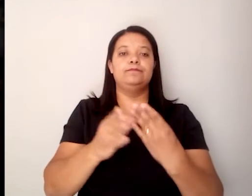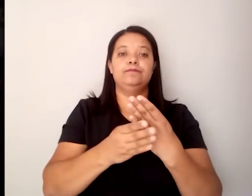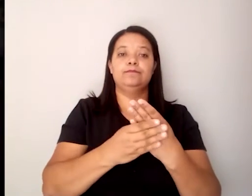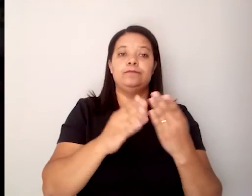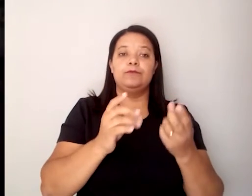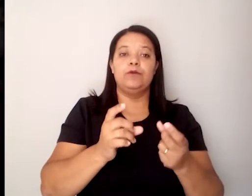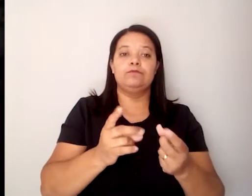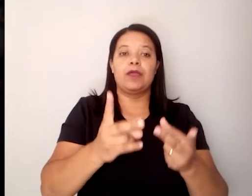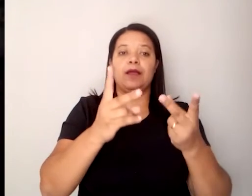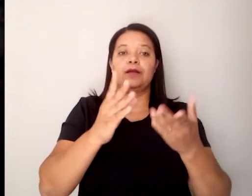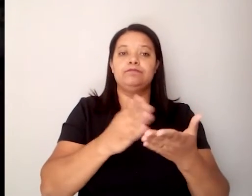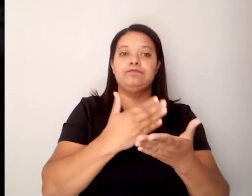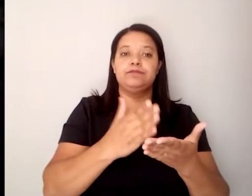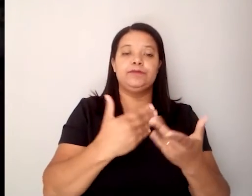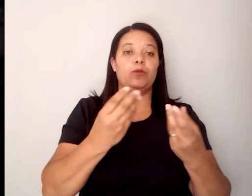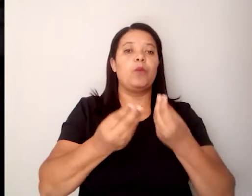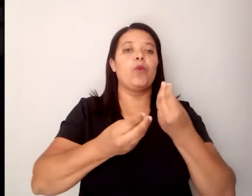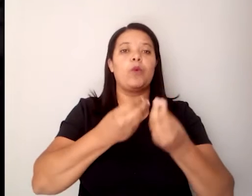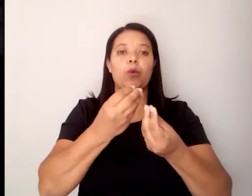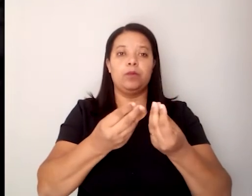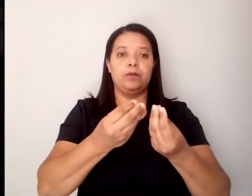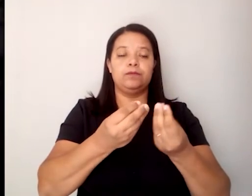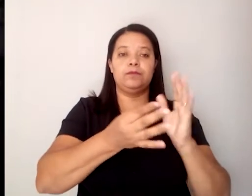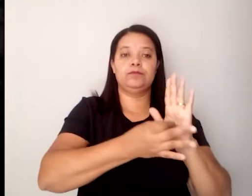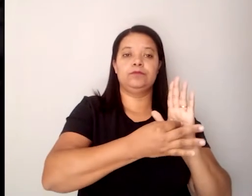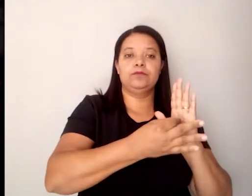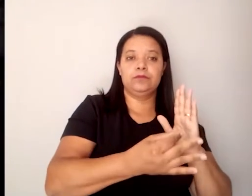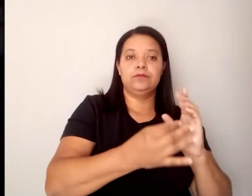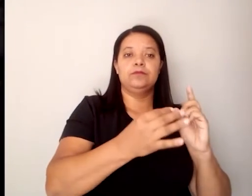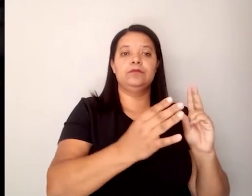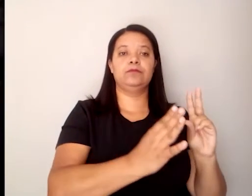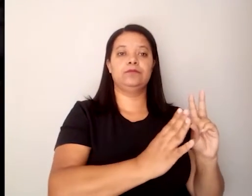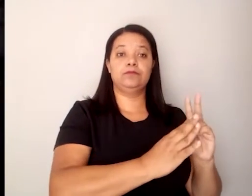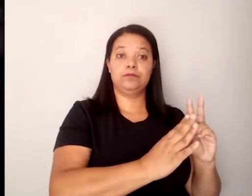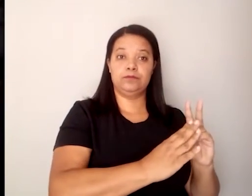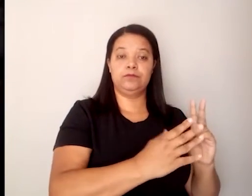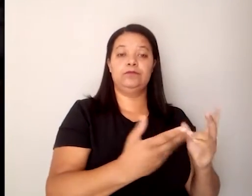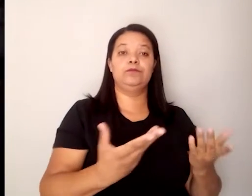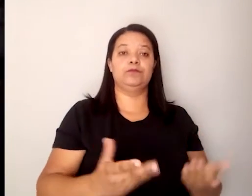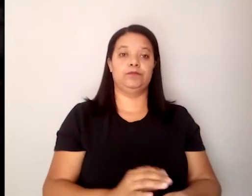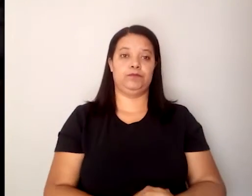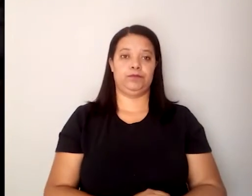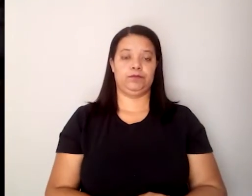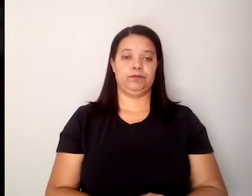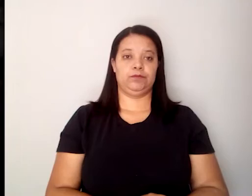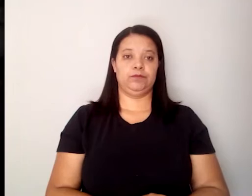E essa sobreposição que pode estar, então,